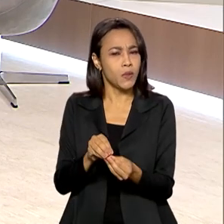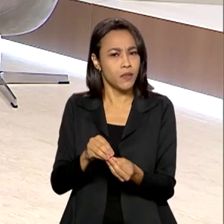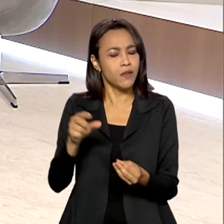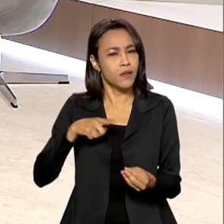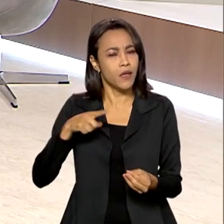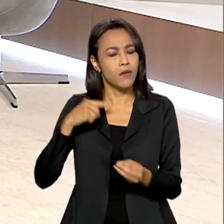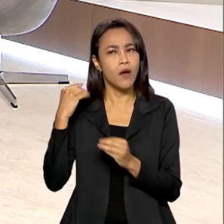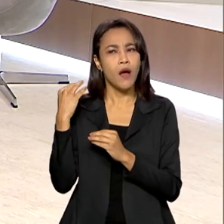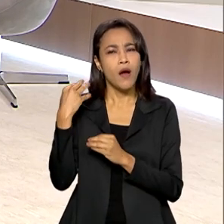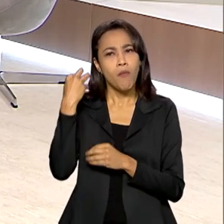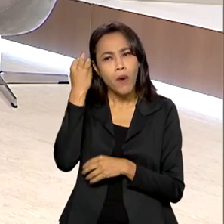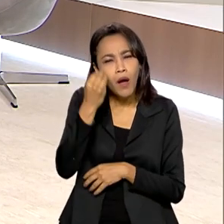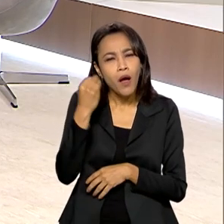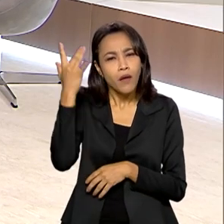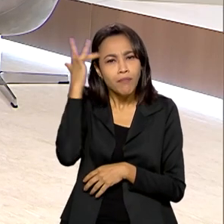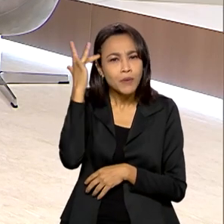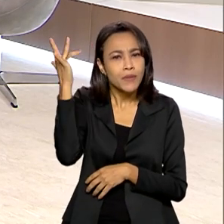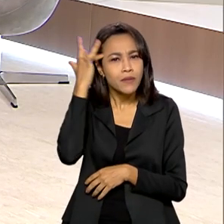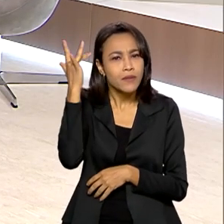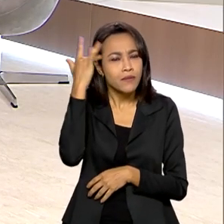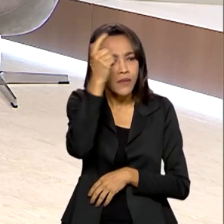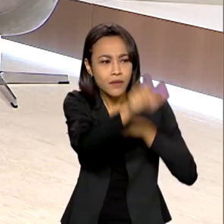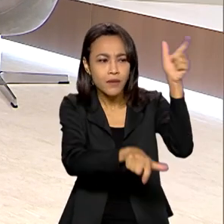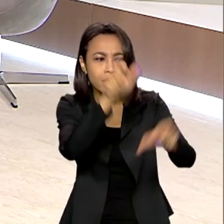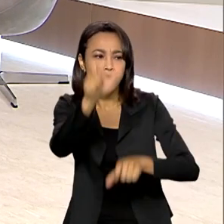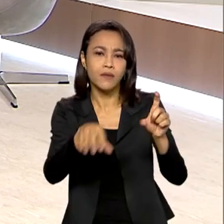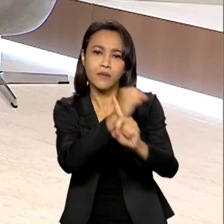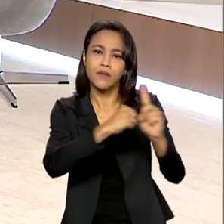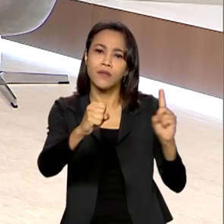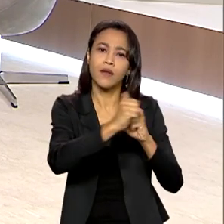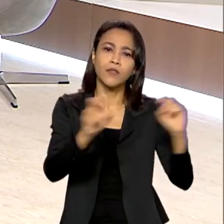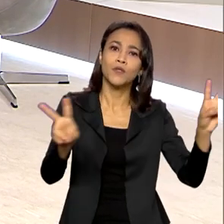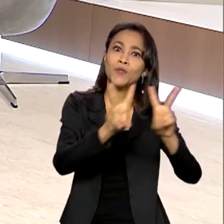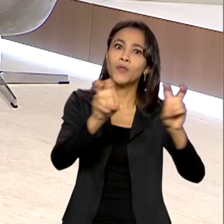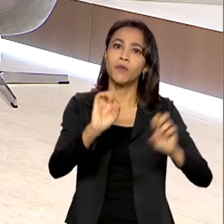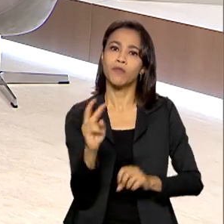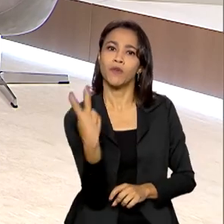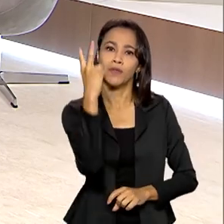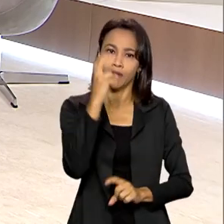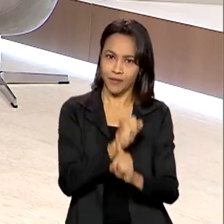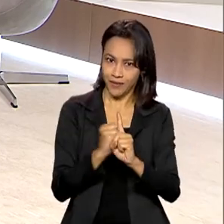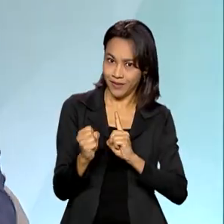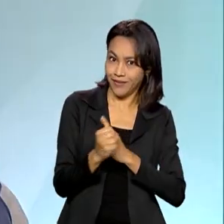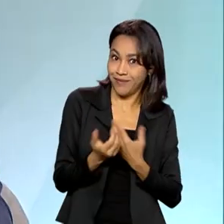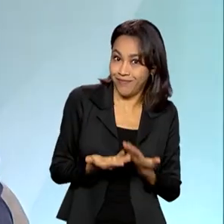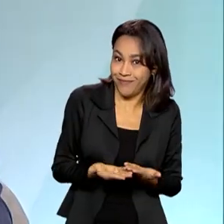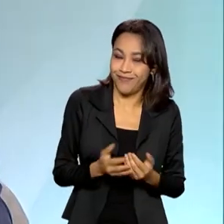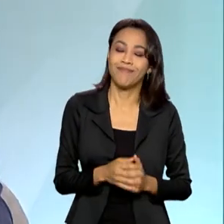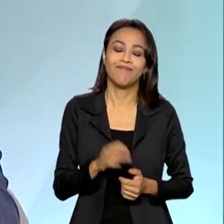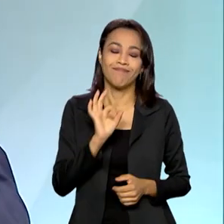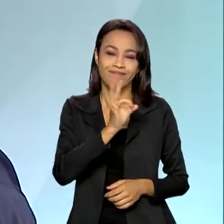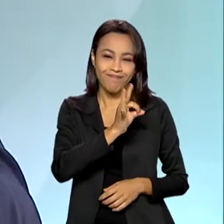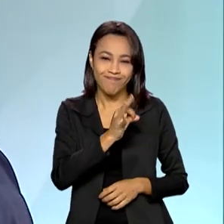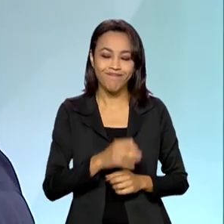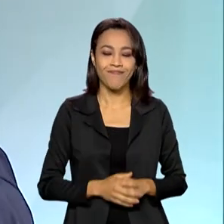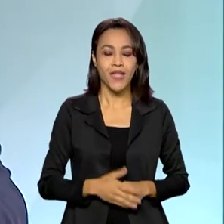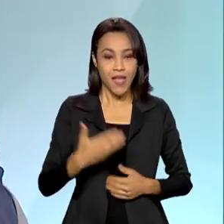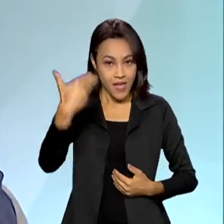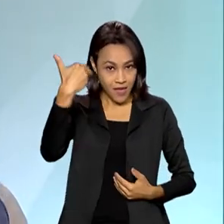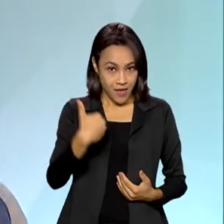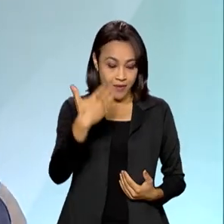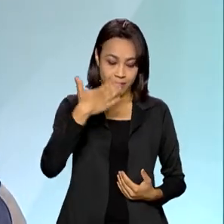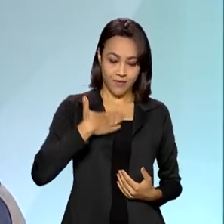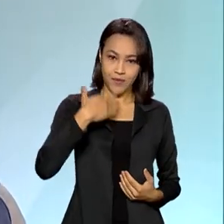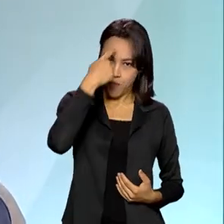amadurecimento da sociedade sobre a importância de se valorizar o social também? Exatamente, Roberto. Esse meu perfil